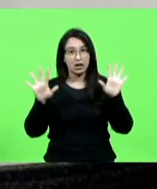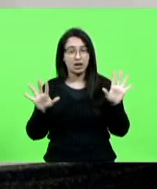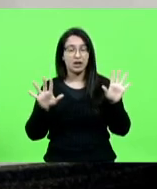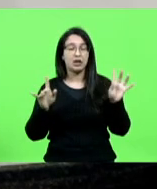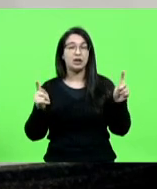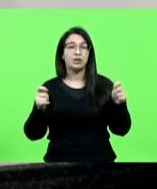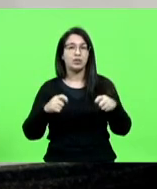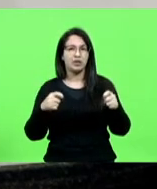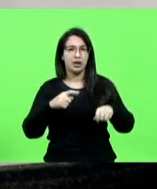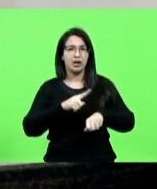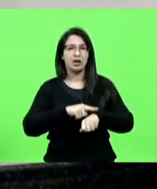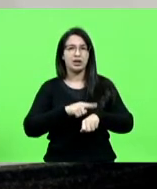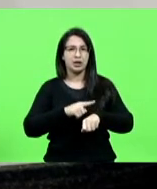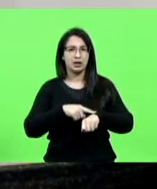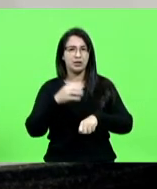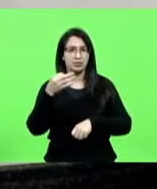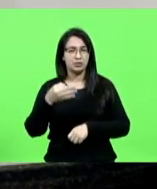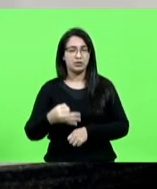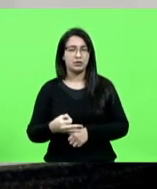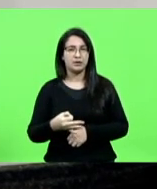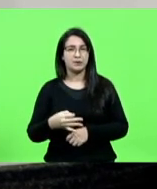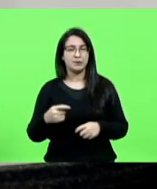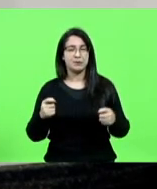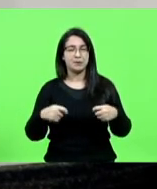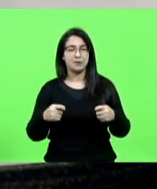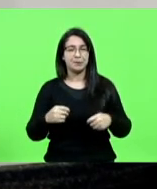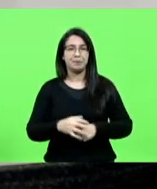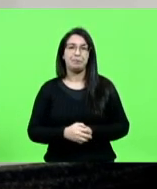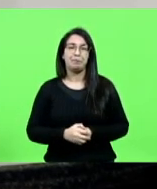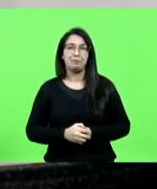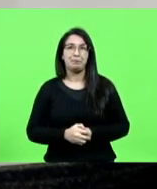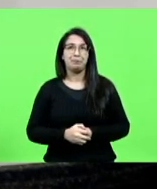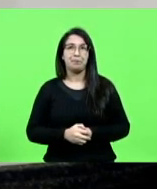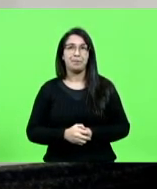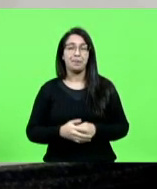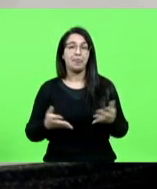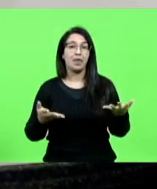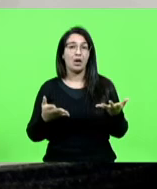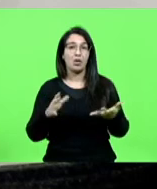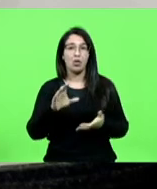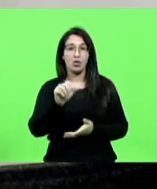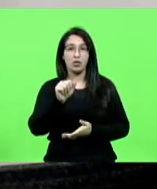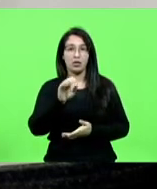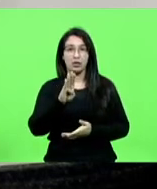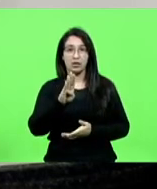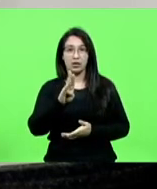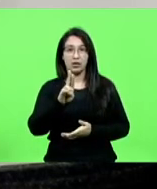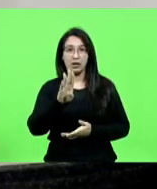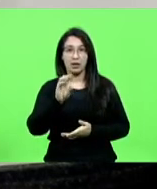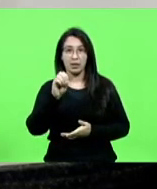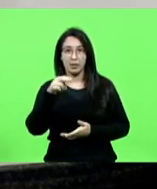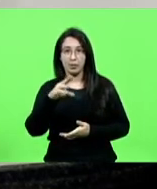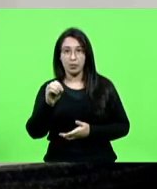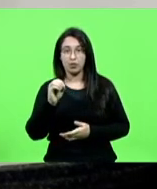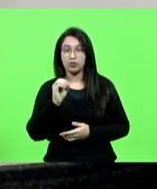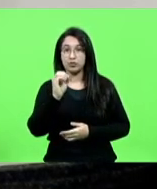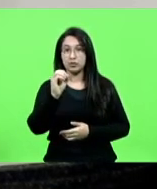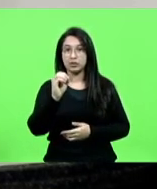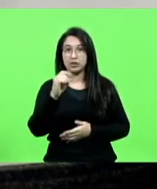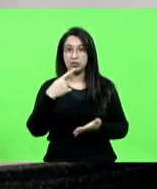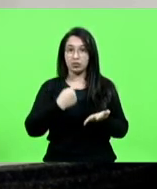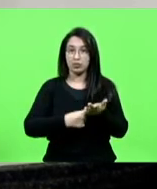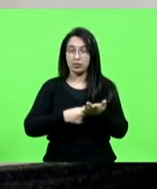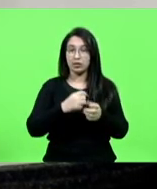suficiente para isso o momento carbono zero definido definido pelo Brasil para